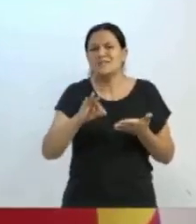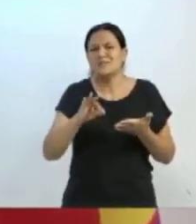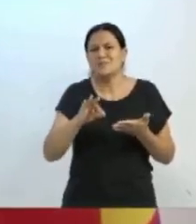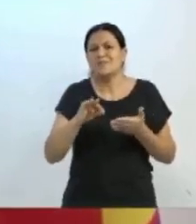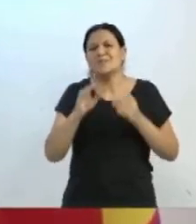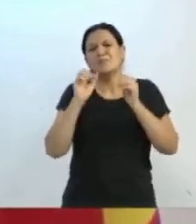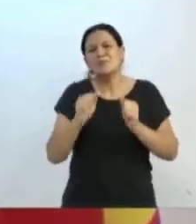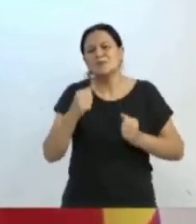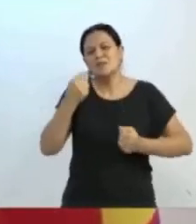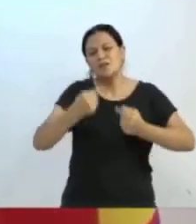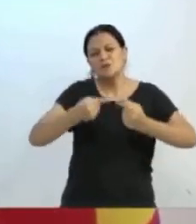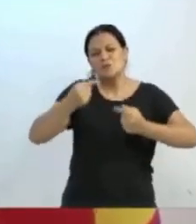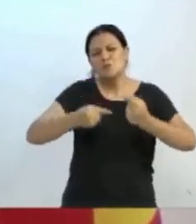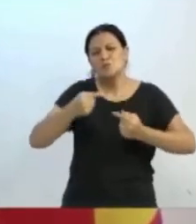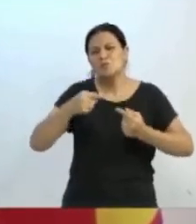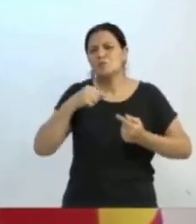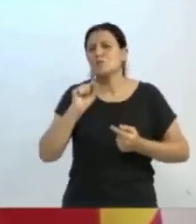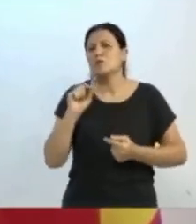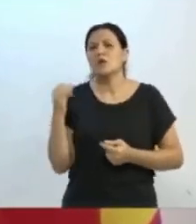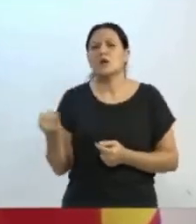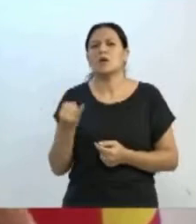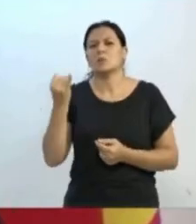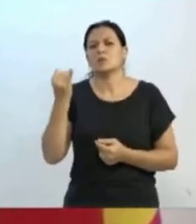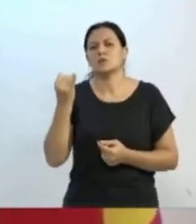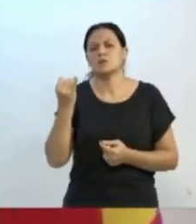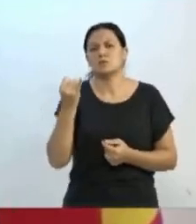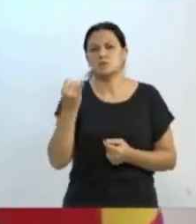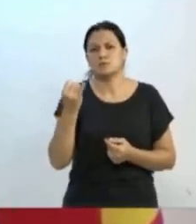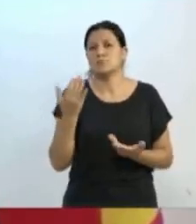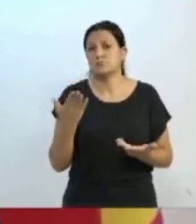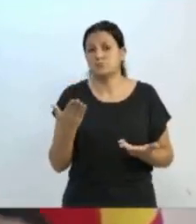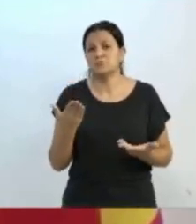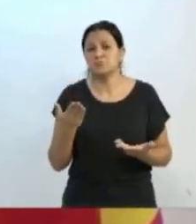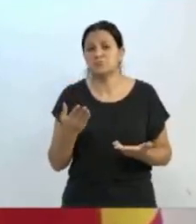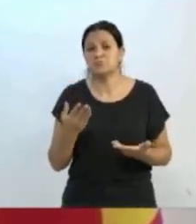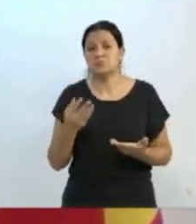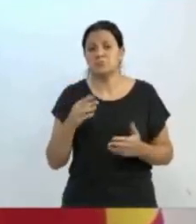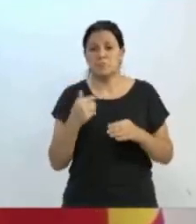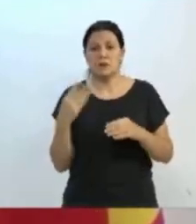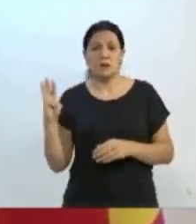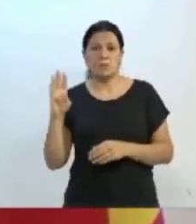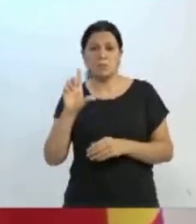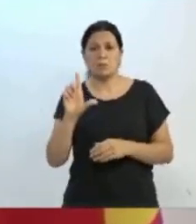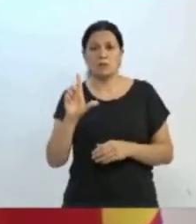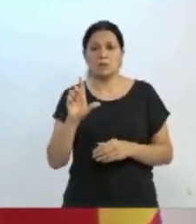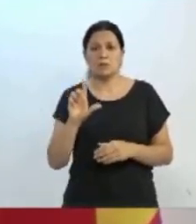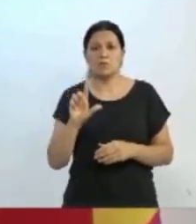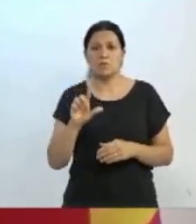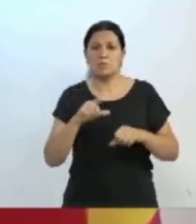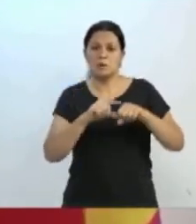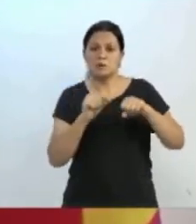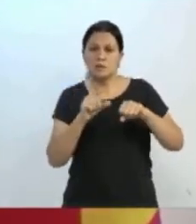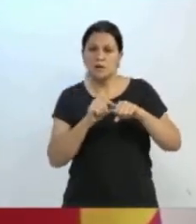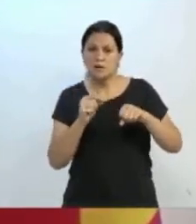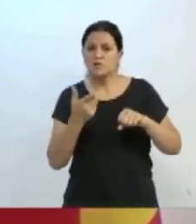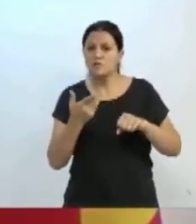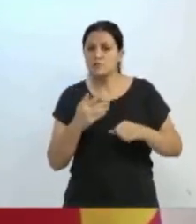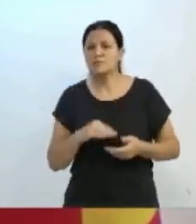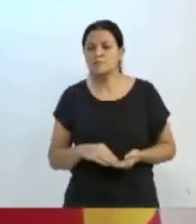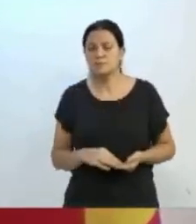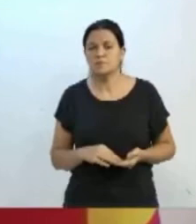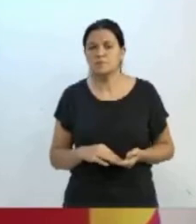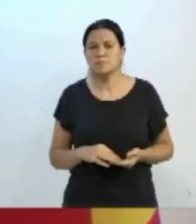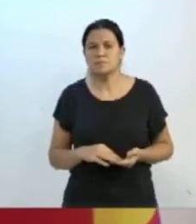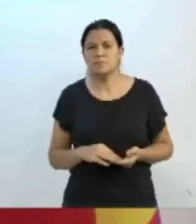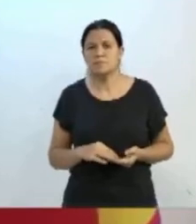discutir aqui em plenário o que é importante e o que não é importante para a nossa cidade através desse artigo, através dessa emenda. Dá mais